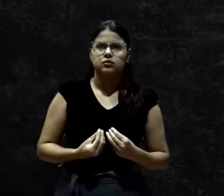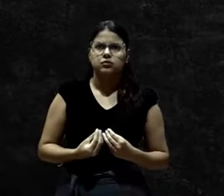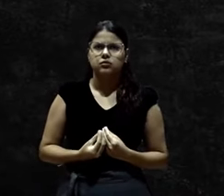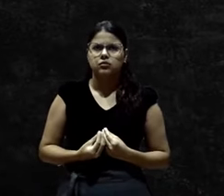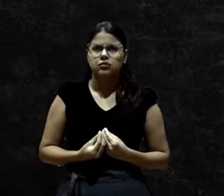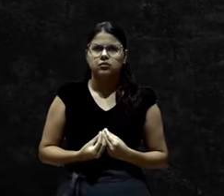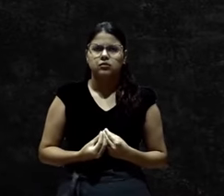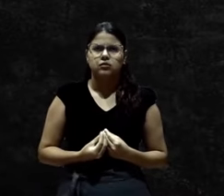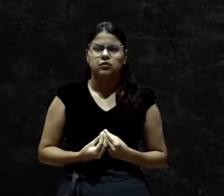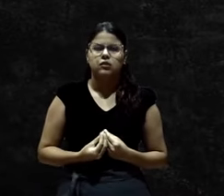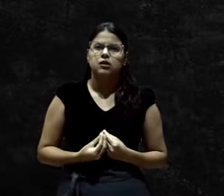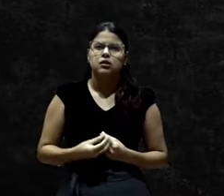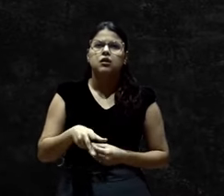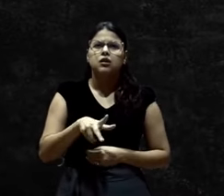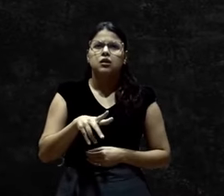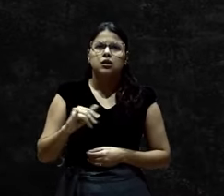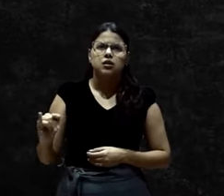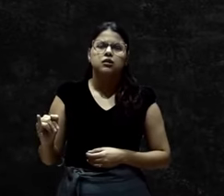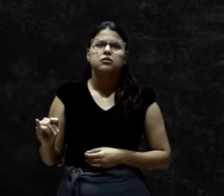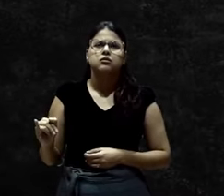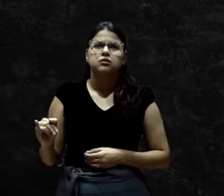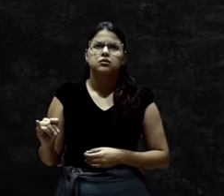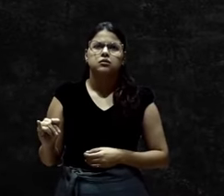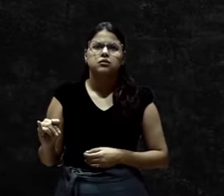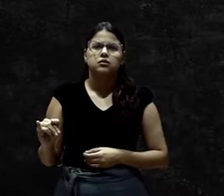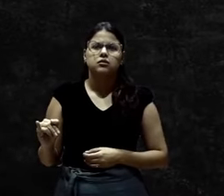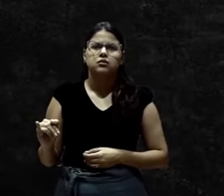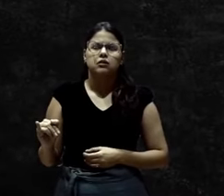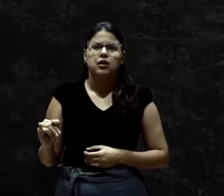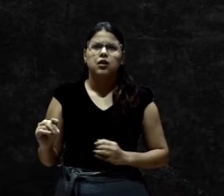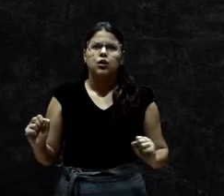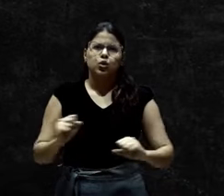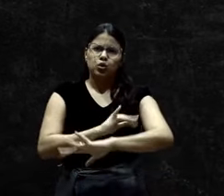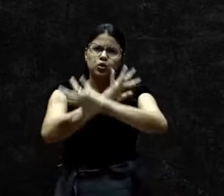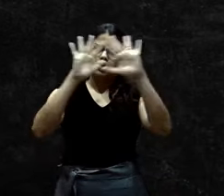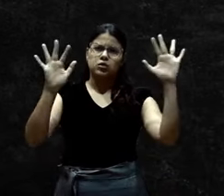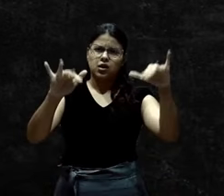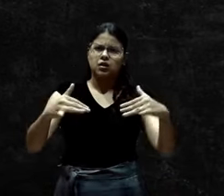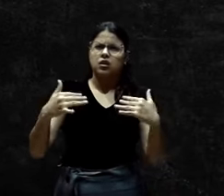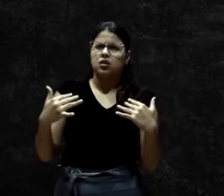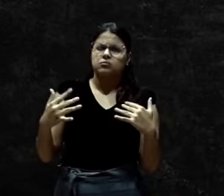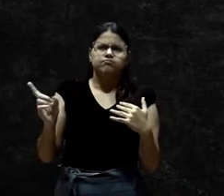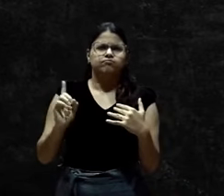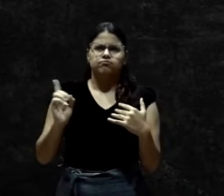terá motivo de gloriar-se unicamente em si, e não em outro.